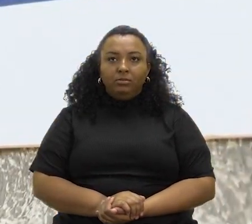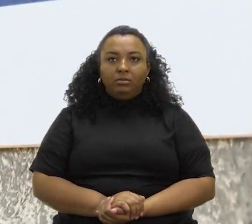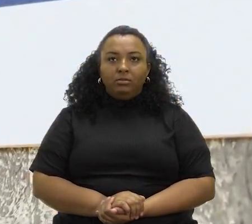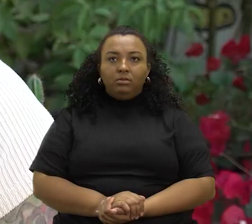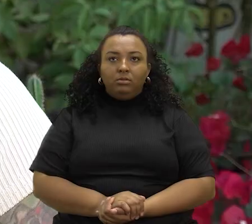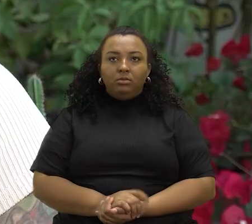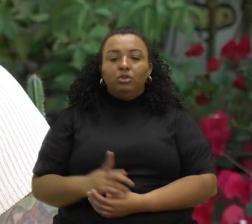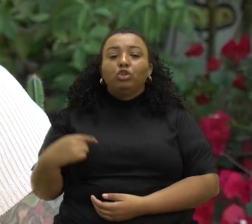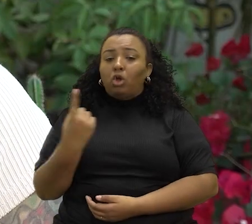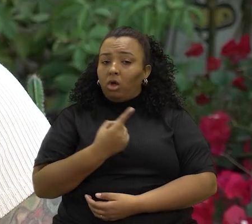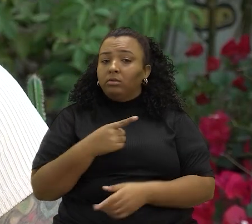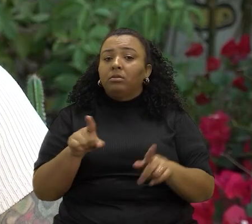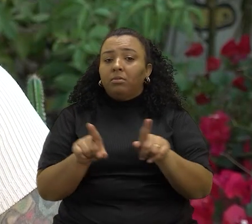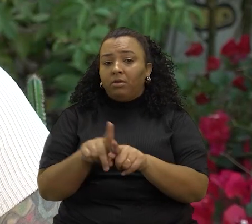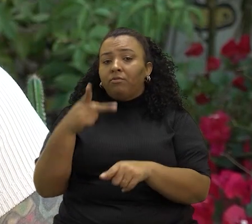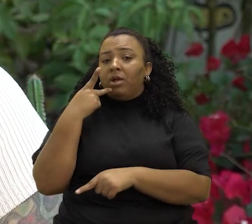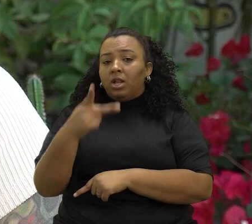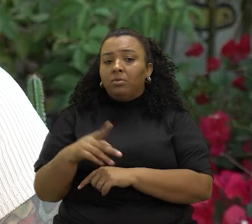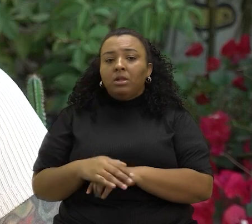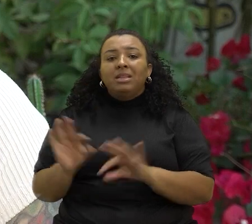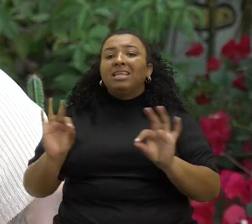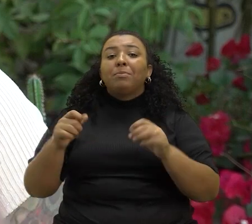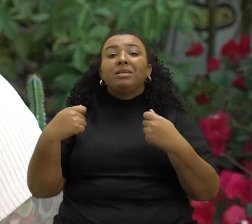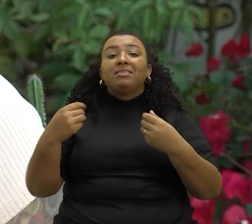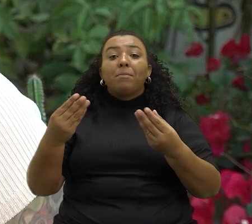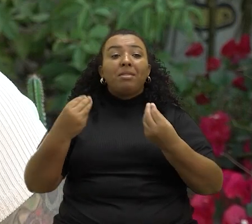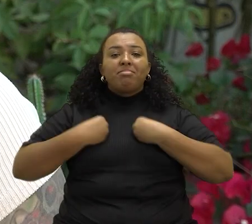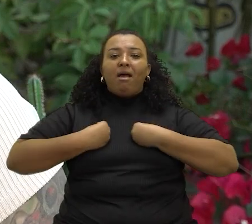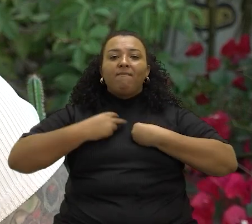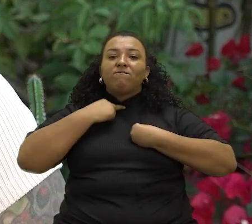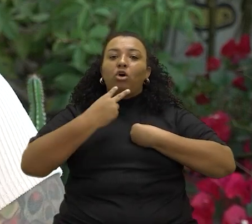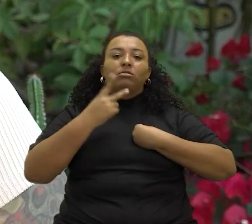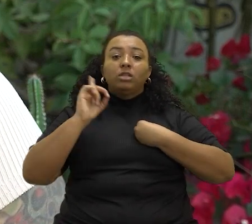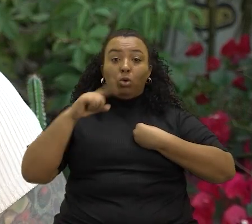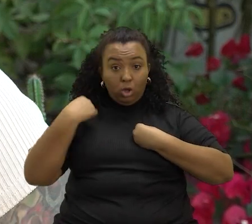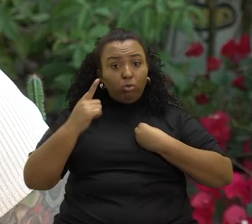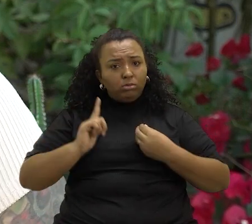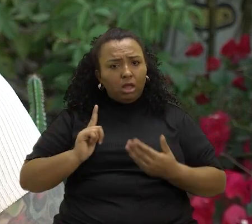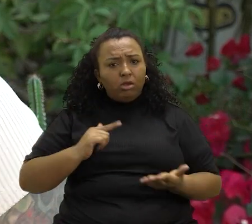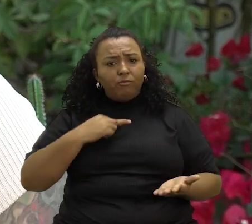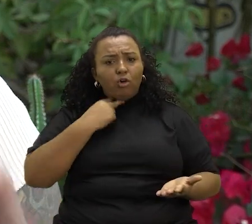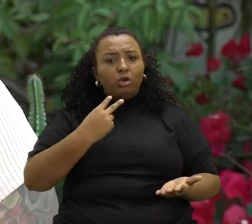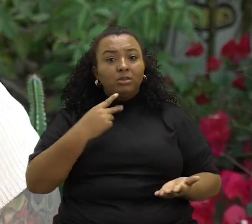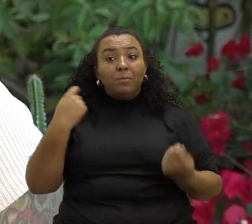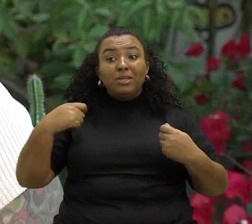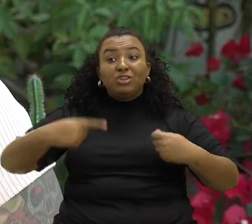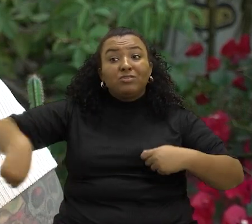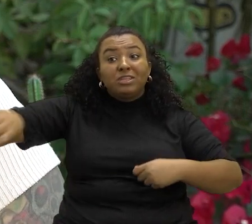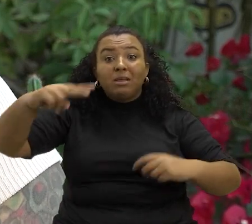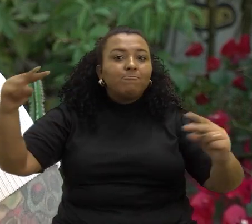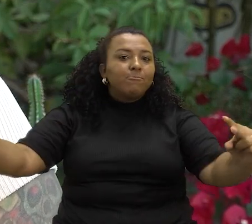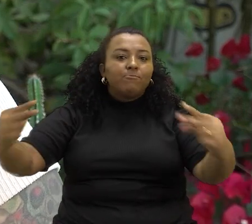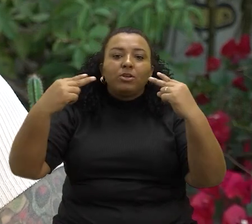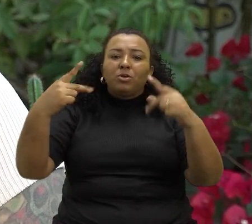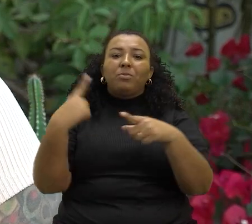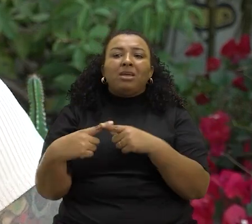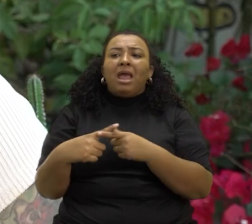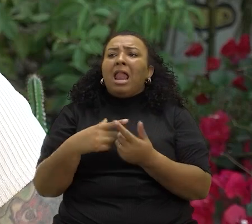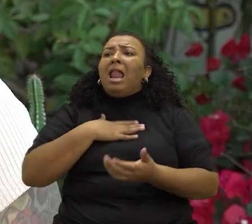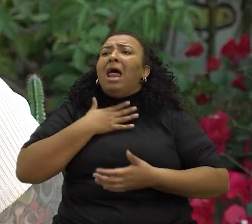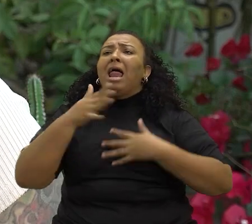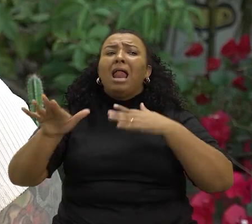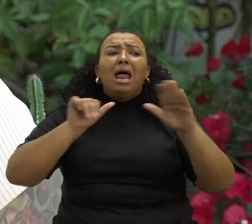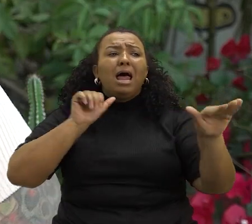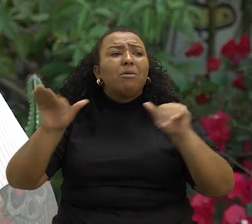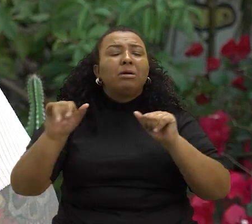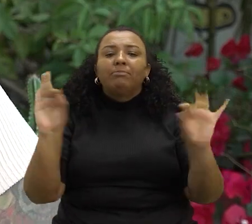E a gente também costuma dizer que ninguém precisa dar voz para a gente. Nós temos voz. O que a gente precisa é que ouçam a nossa voz. E que muitas das vezes a gente